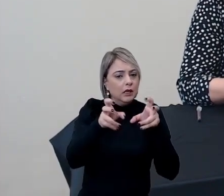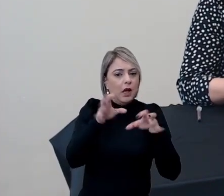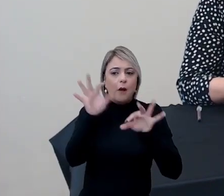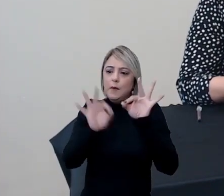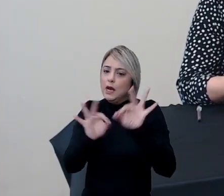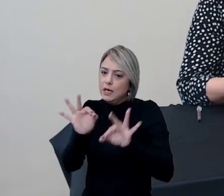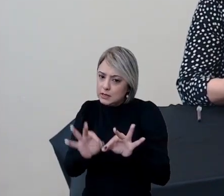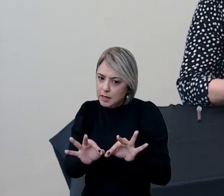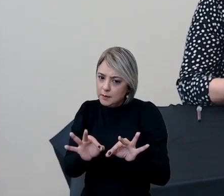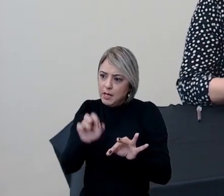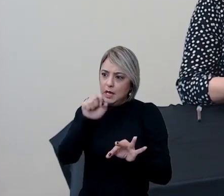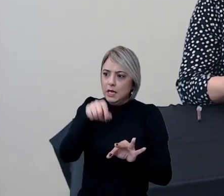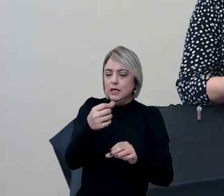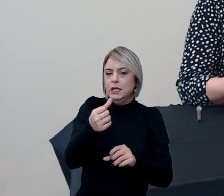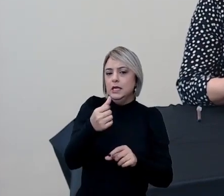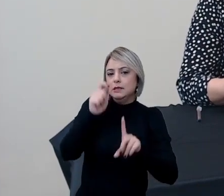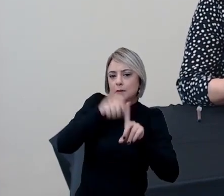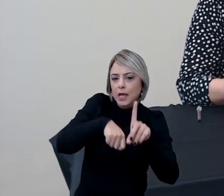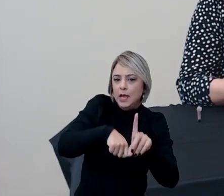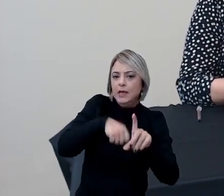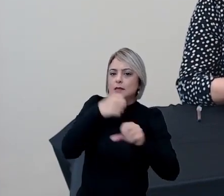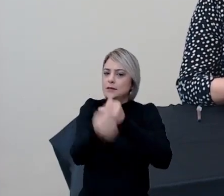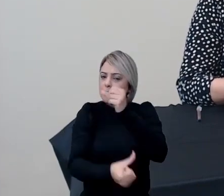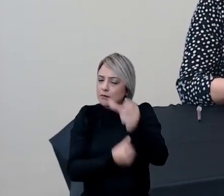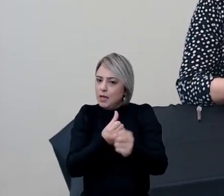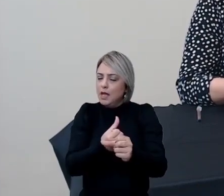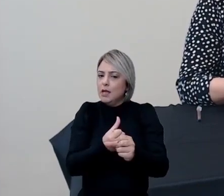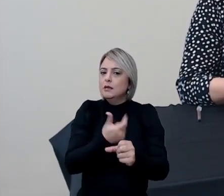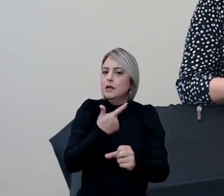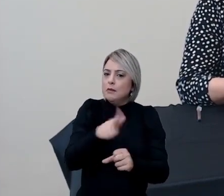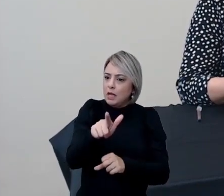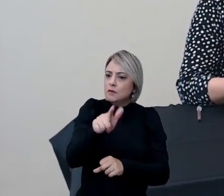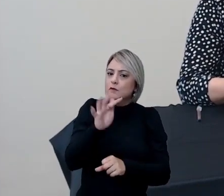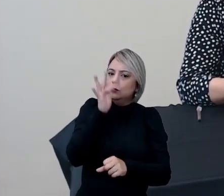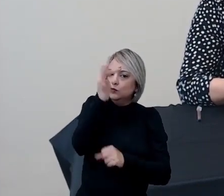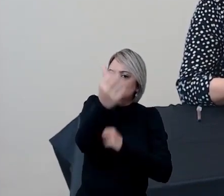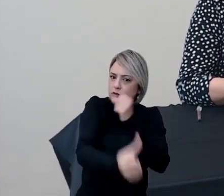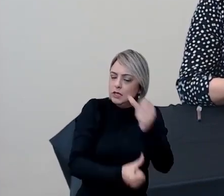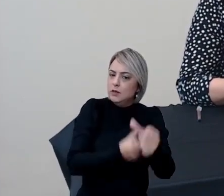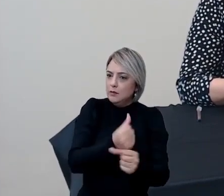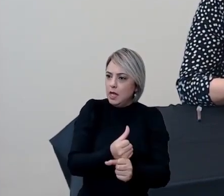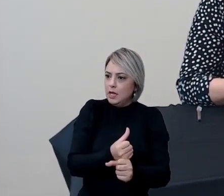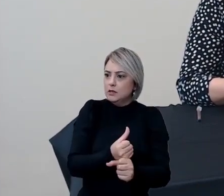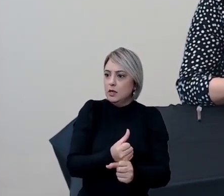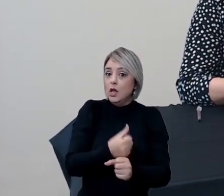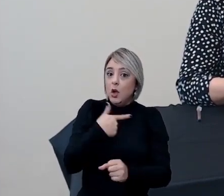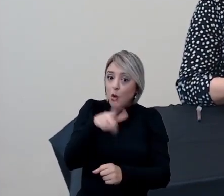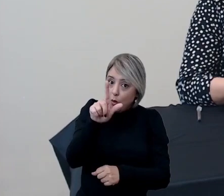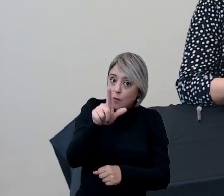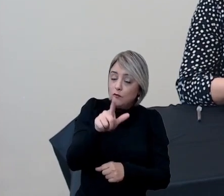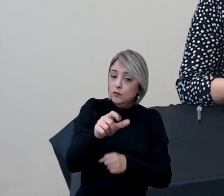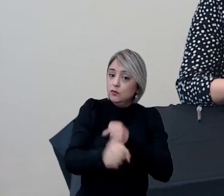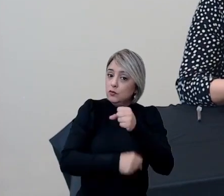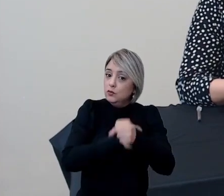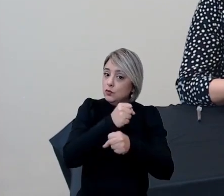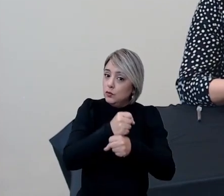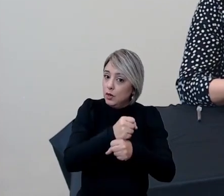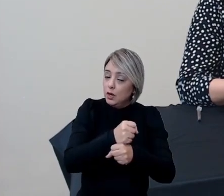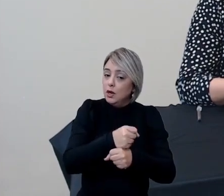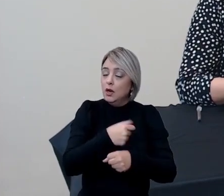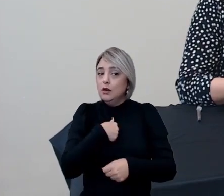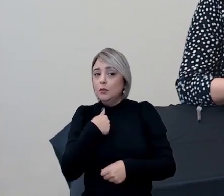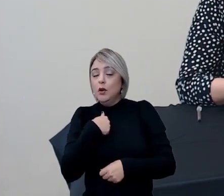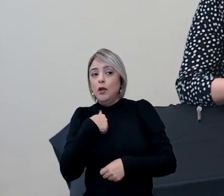planejamento desse mês ou desse semestre, mas do próximo semestre, que sai do próximo ano, porque, no nosso